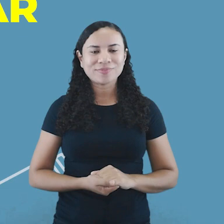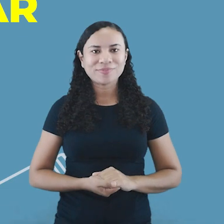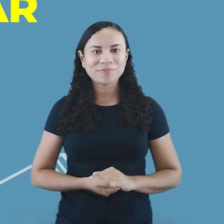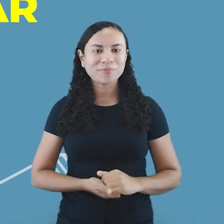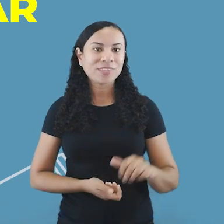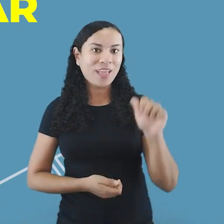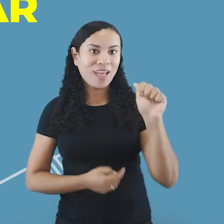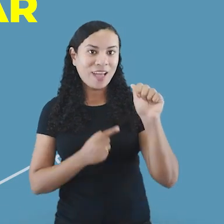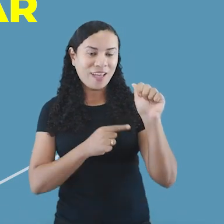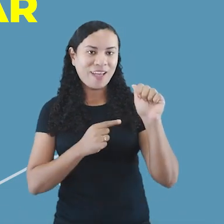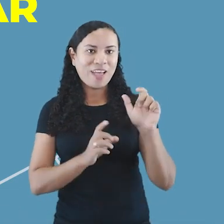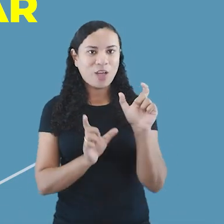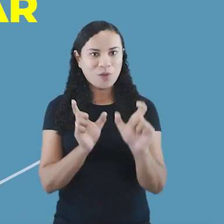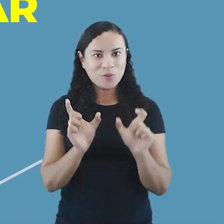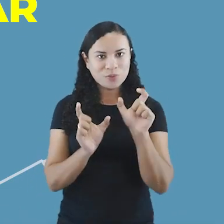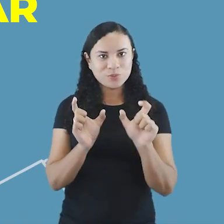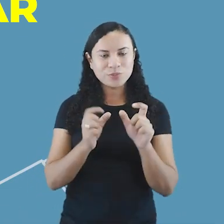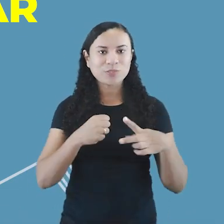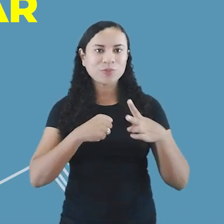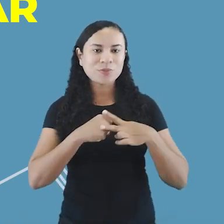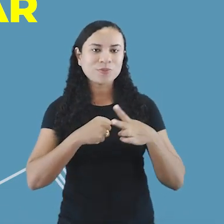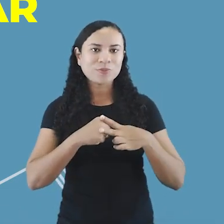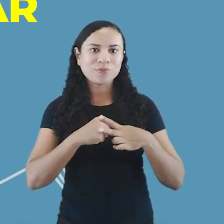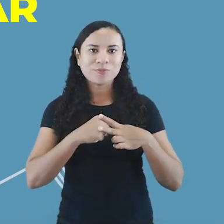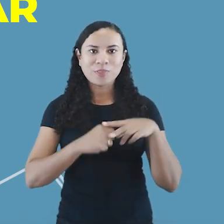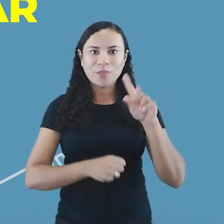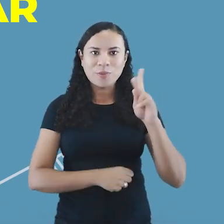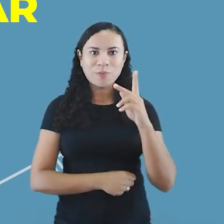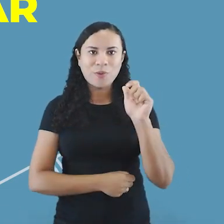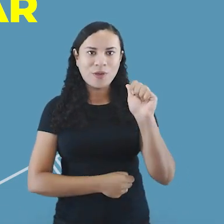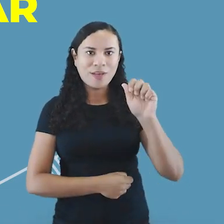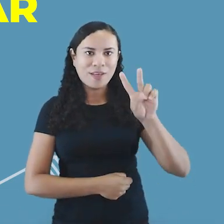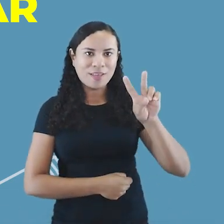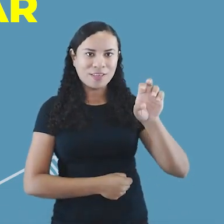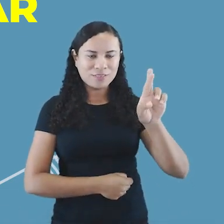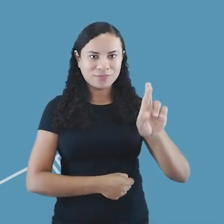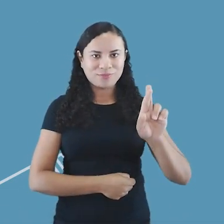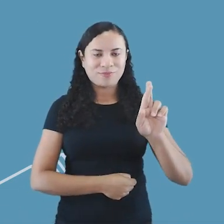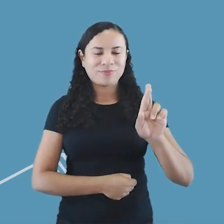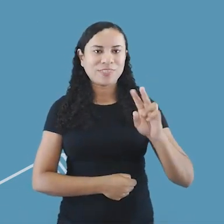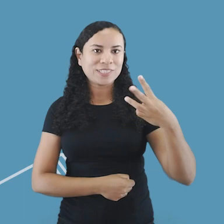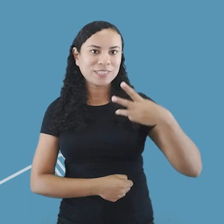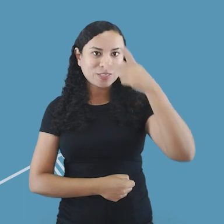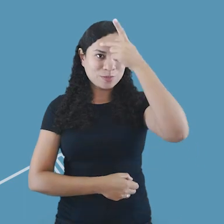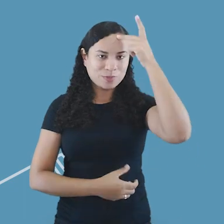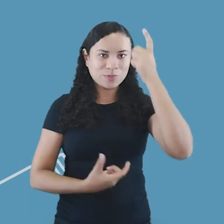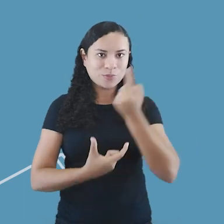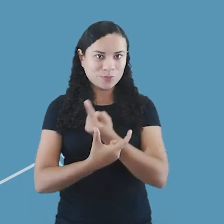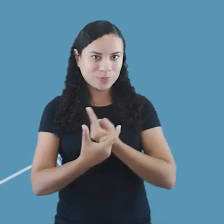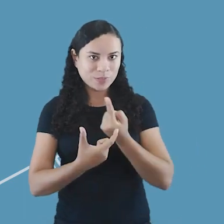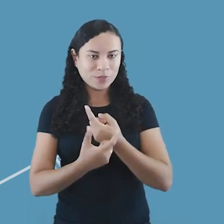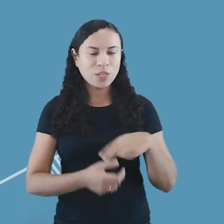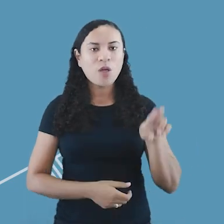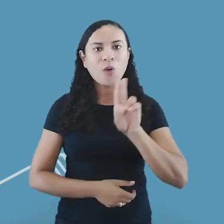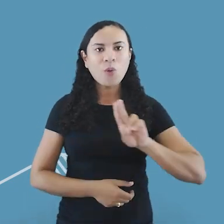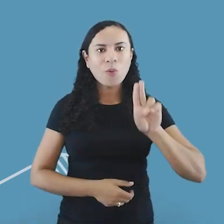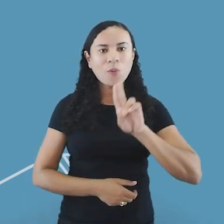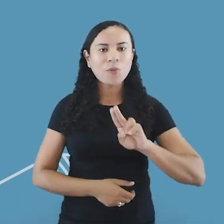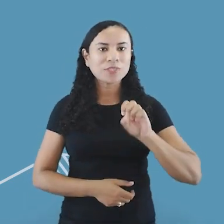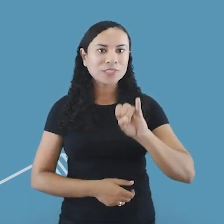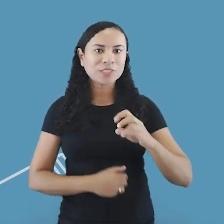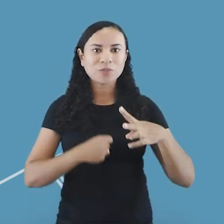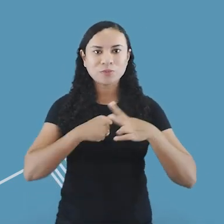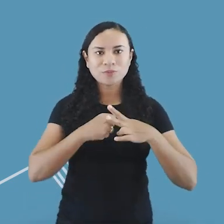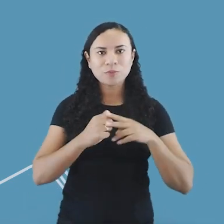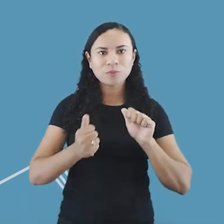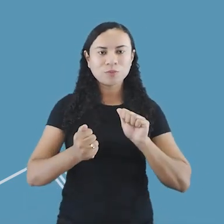conjugada do verbo haver na terceira pessoa do singular do presente do indicativo. É usada quando o verbo haver atua